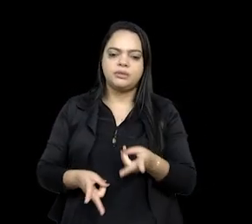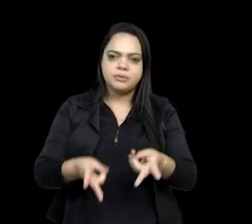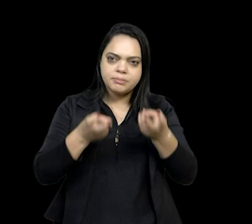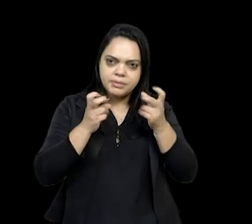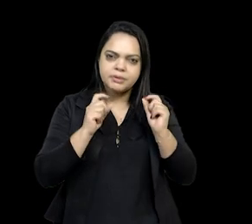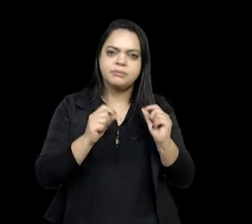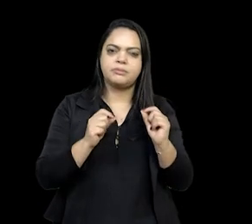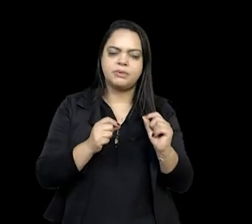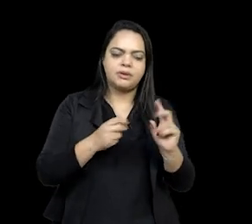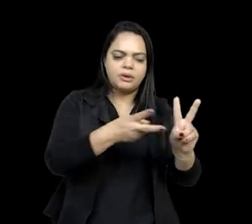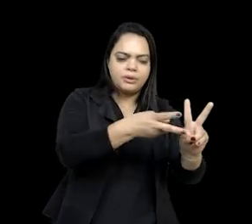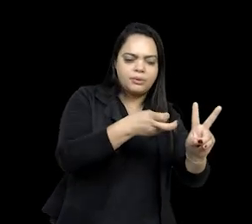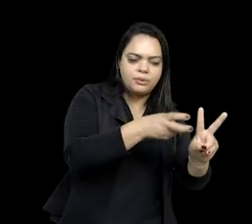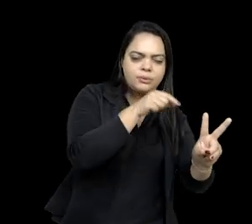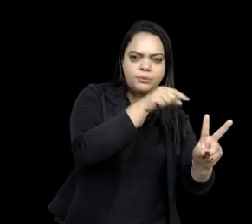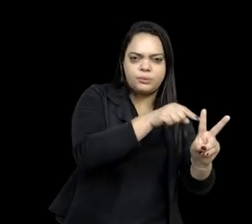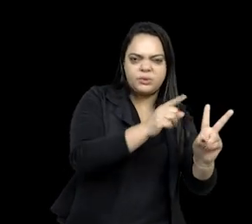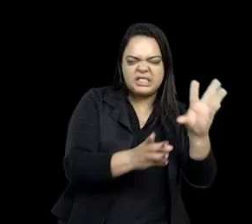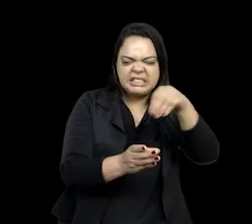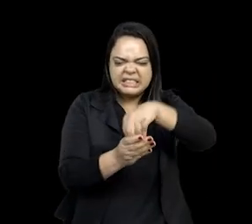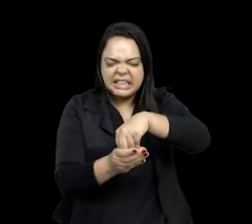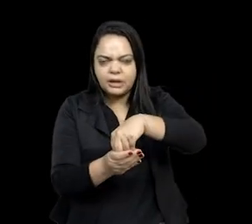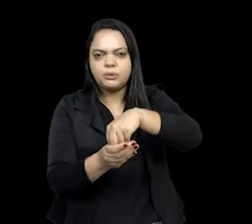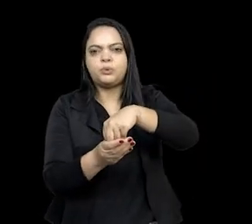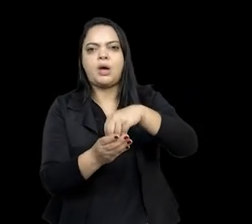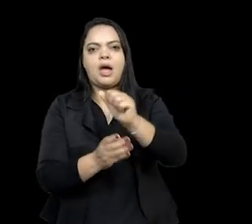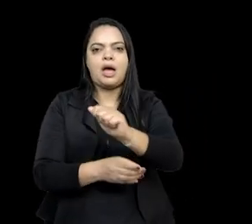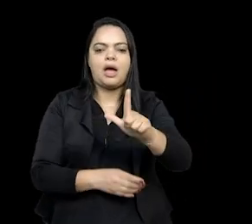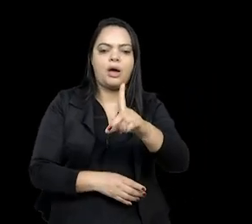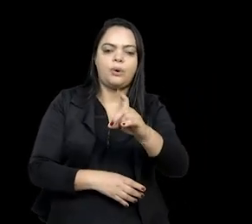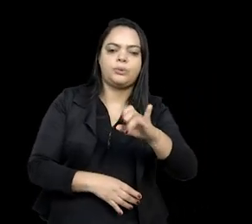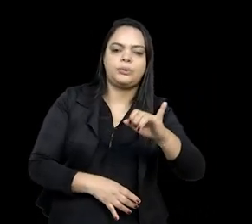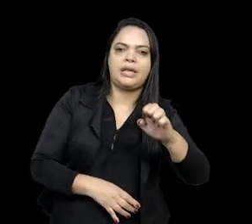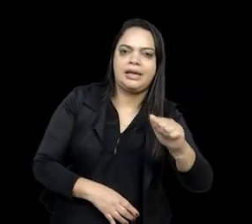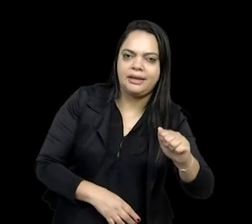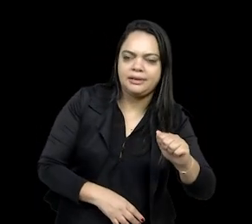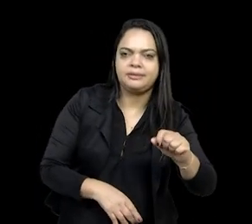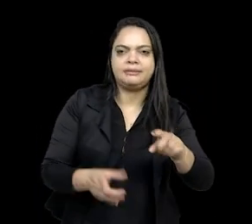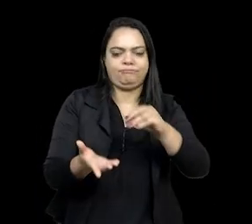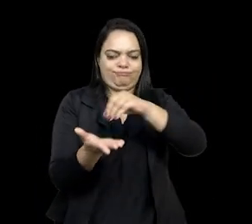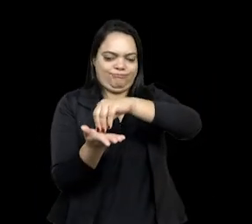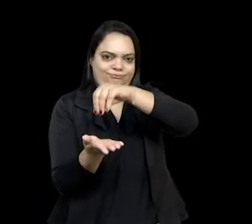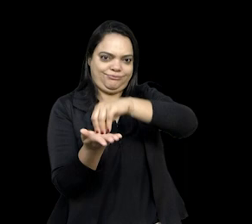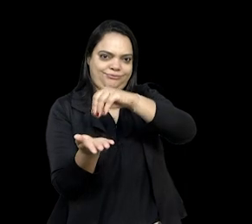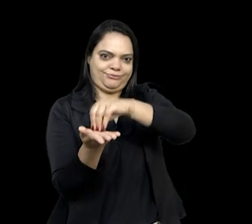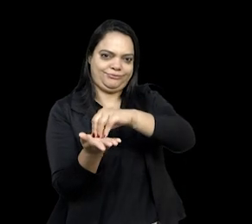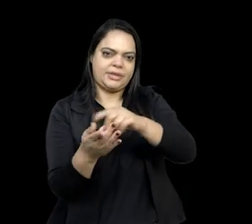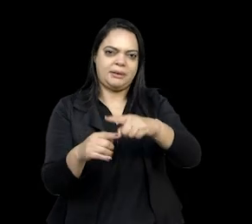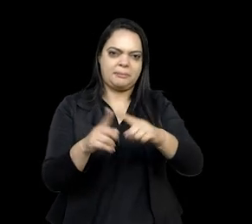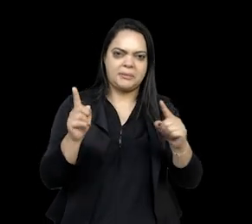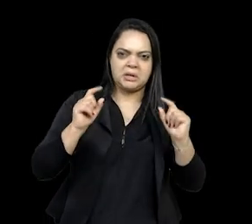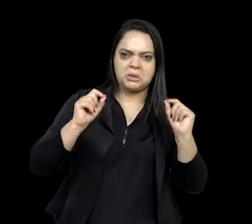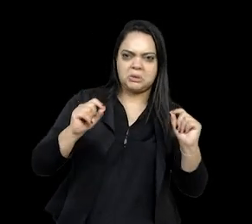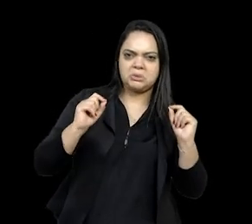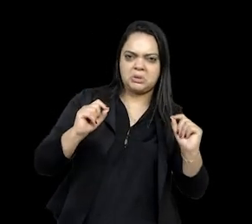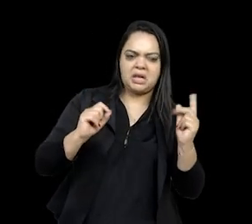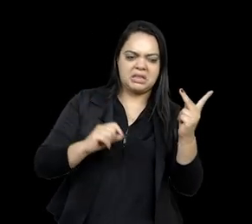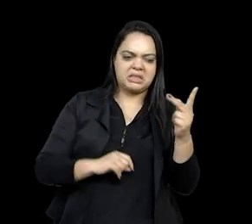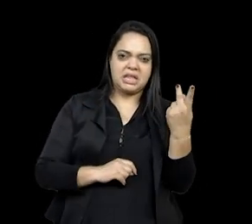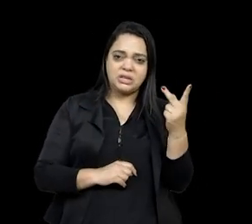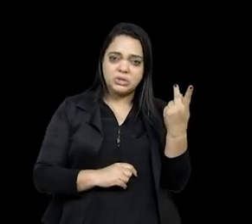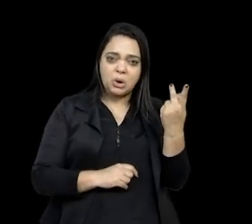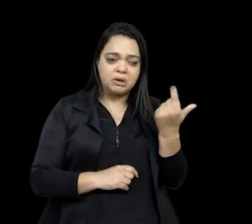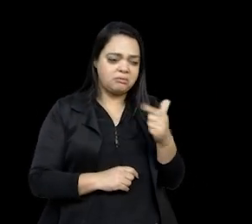trazer os indígenas para os aldeamentos, né? Que já existia desde a colônia, mas desvaziar a identidade indígena nesses aldeamentos.